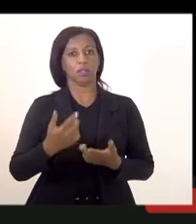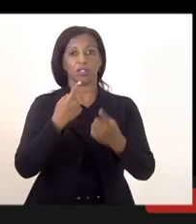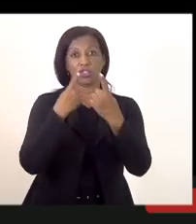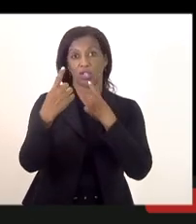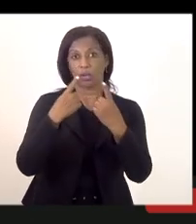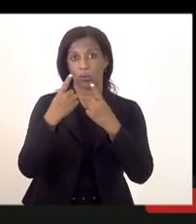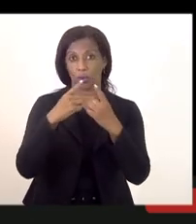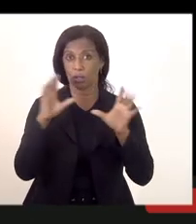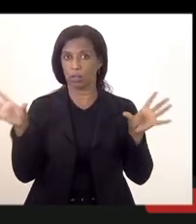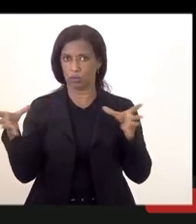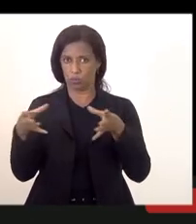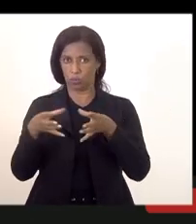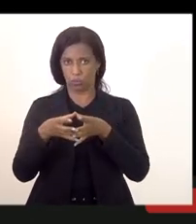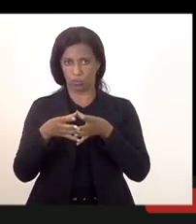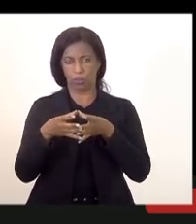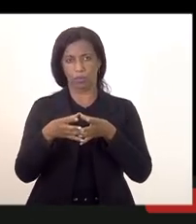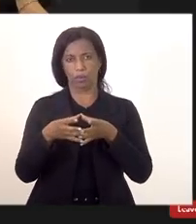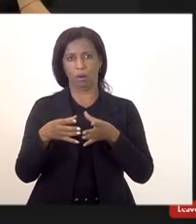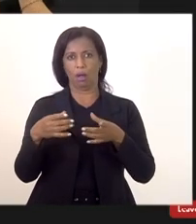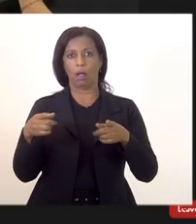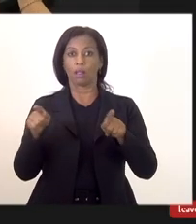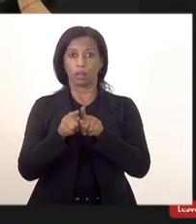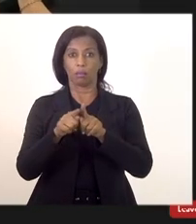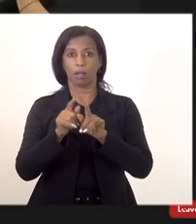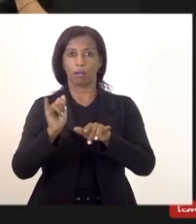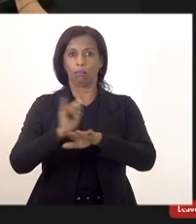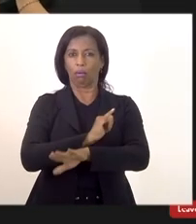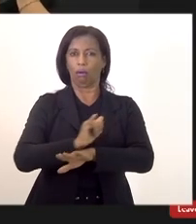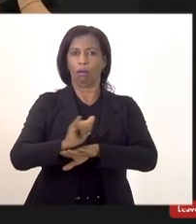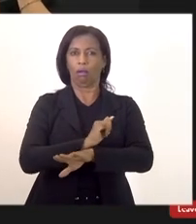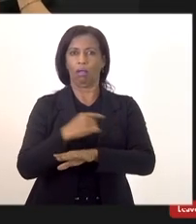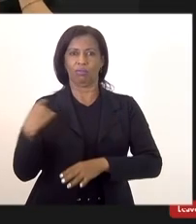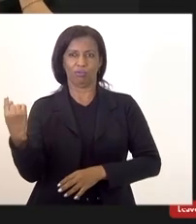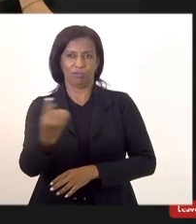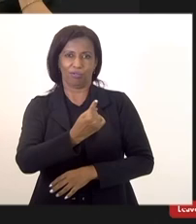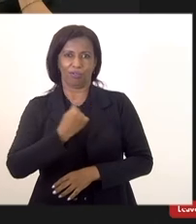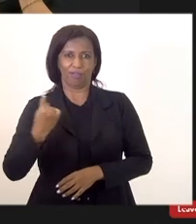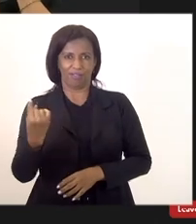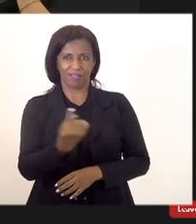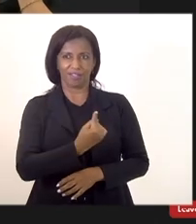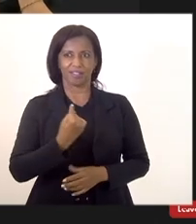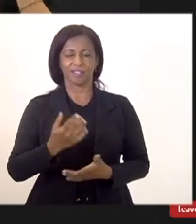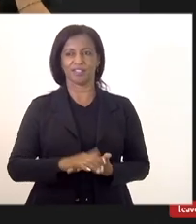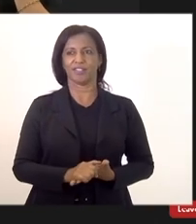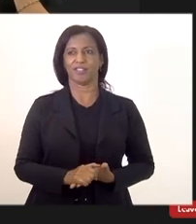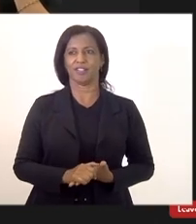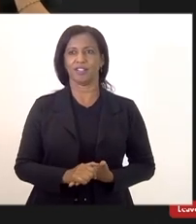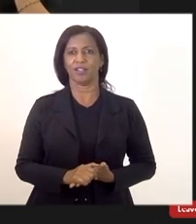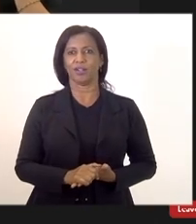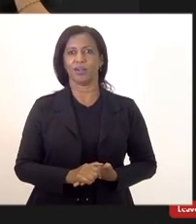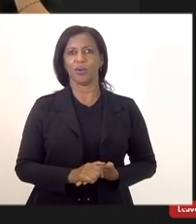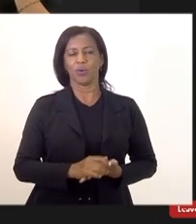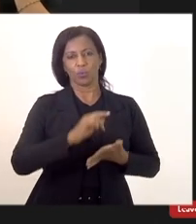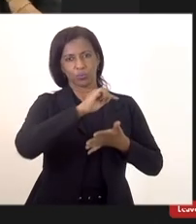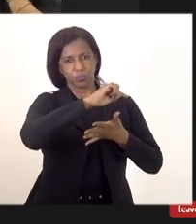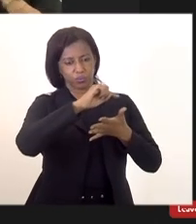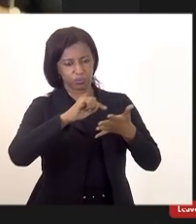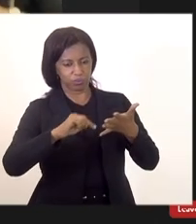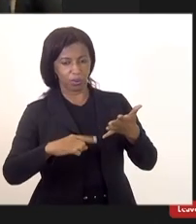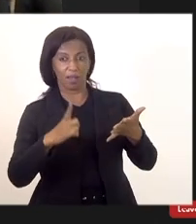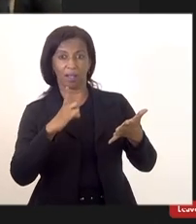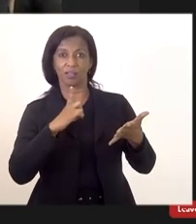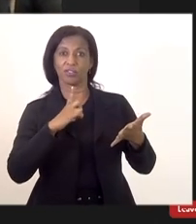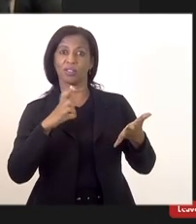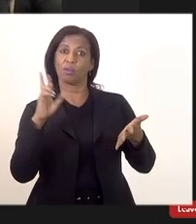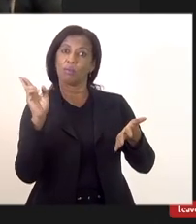até por uma estratégia nossa eu sinto dar os elementos para que a gente tenha uma resposta